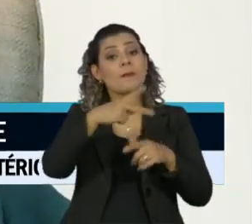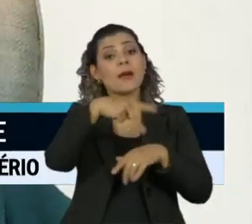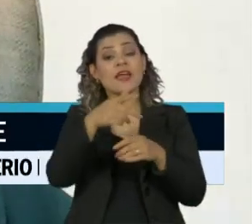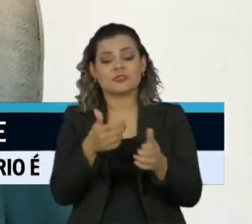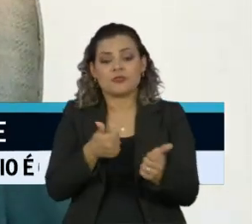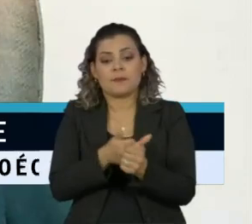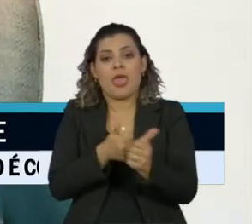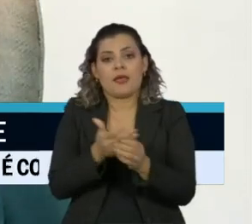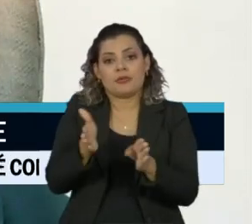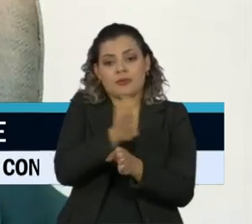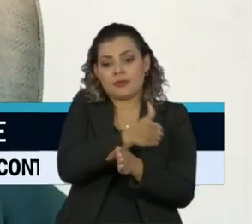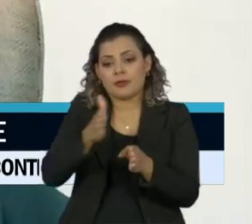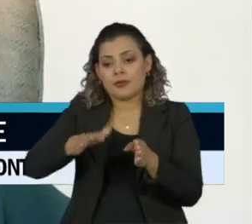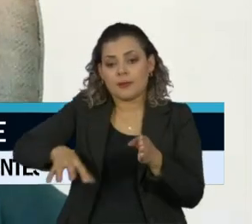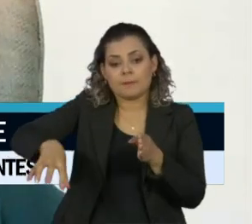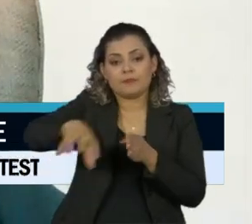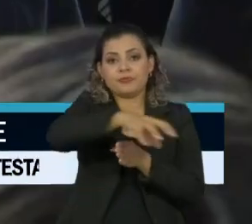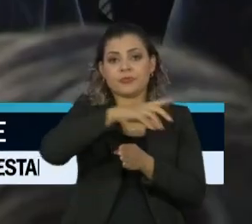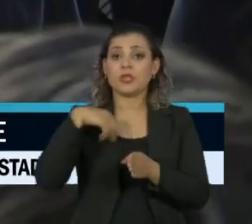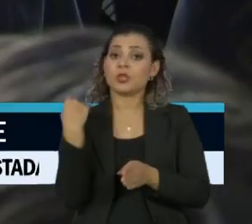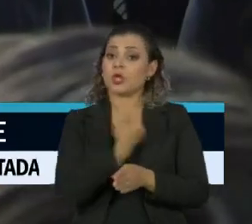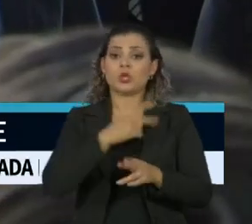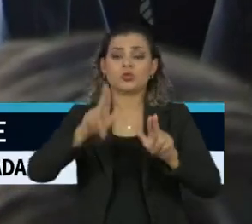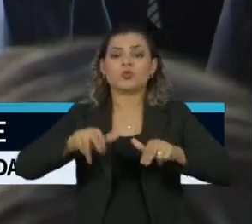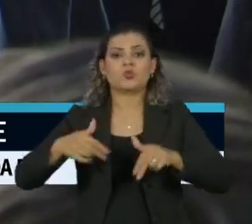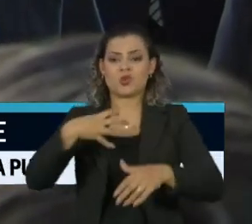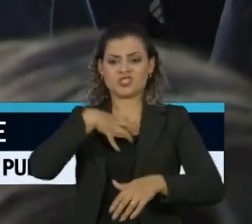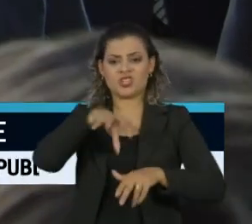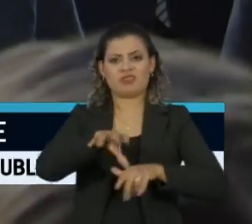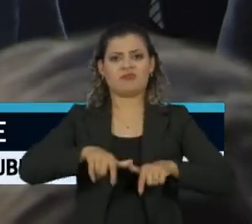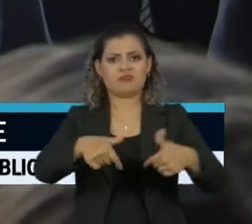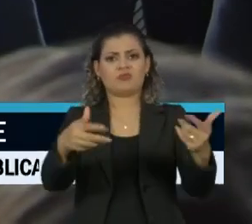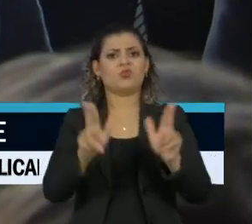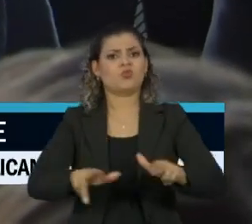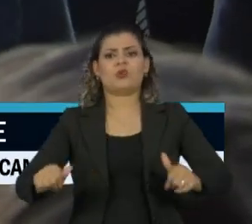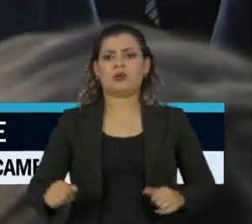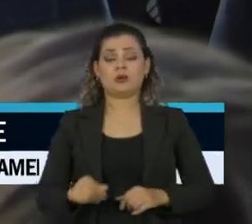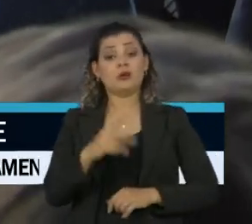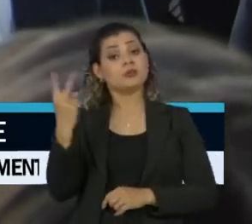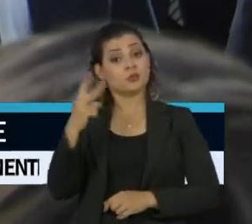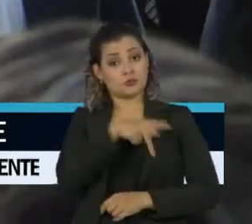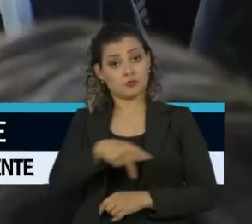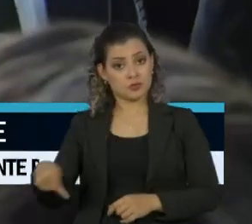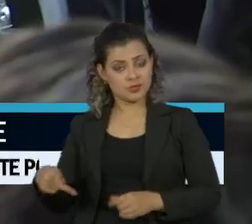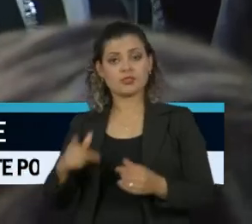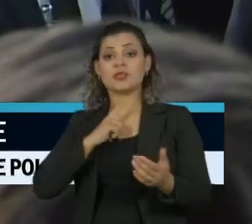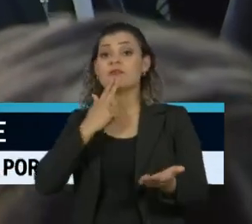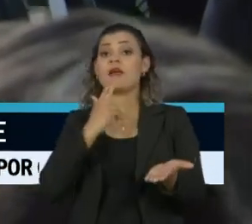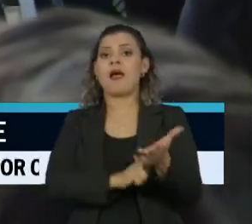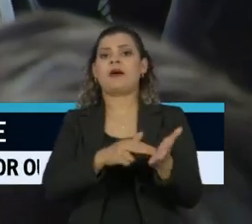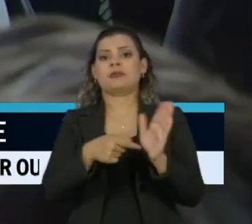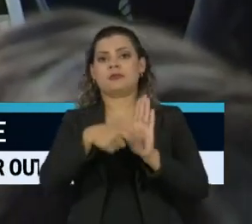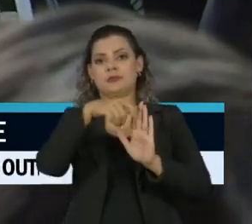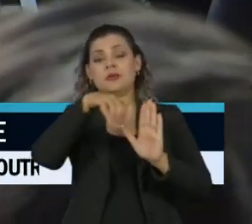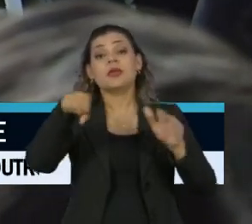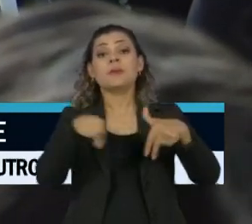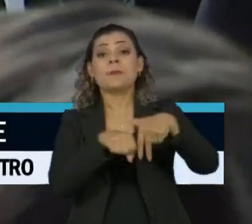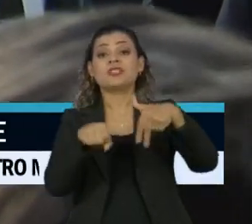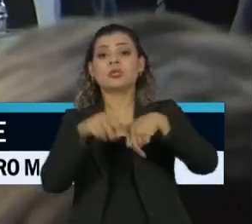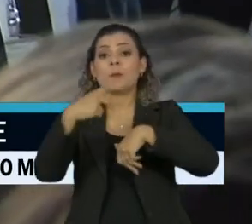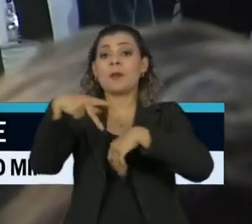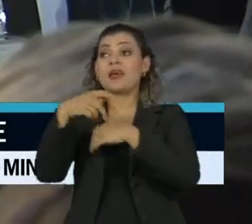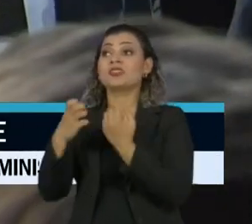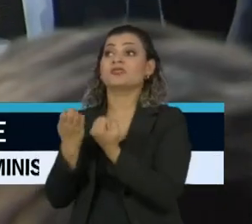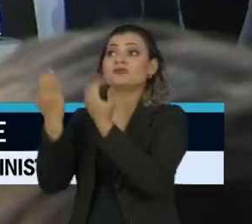descemos a esse nível. Esta semana, o vice-presidente recebeu uma carta assinada por embaixadores de países